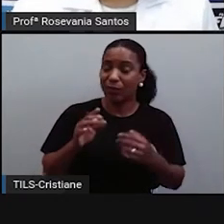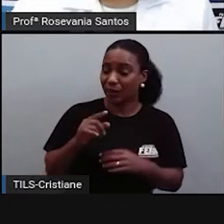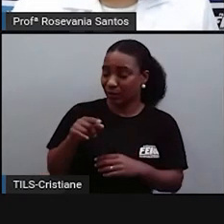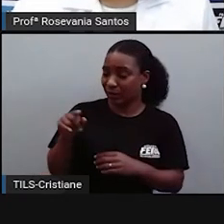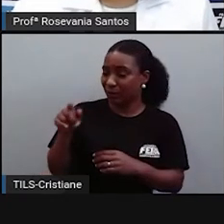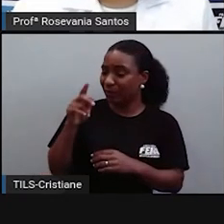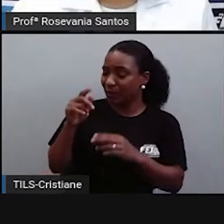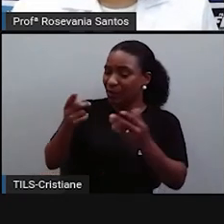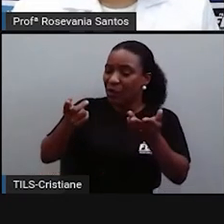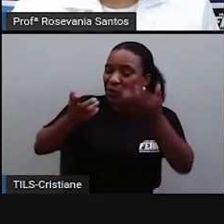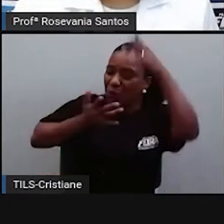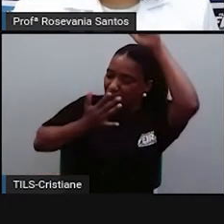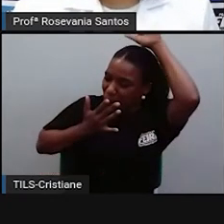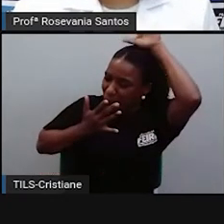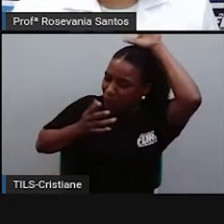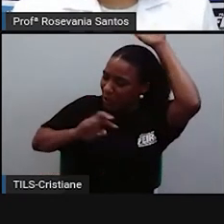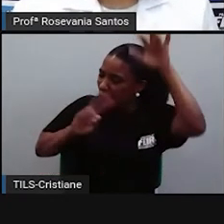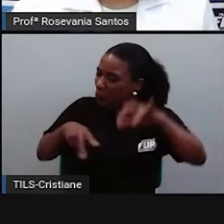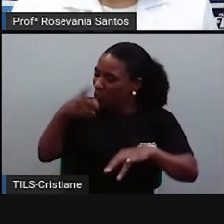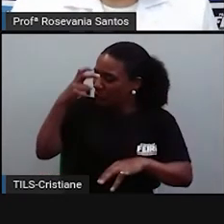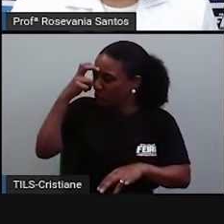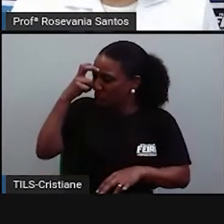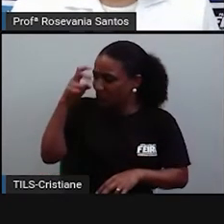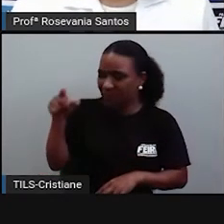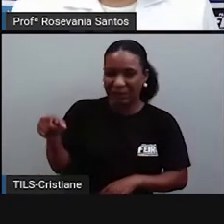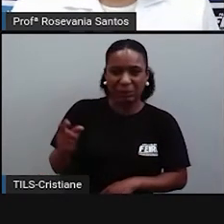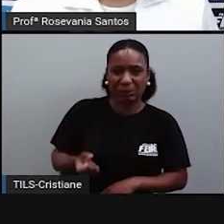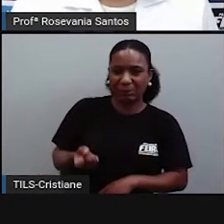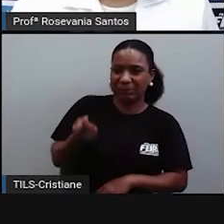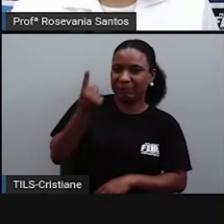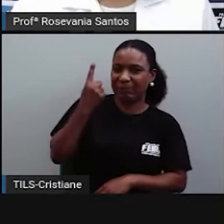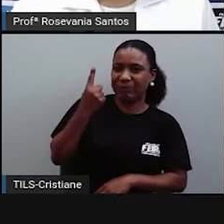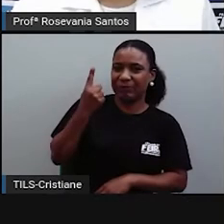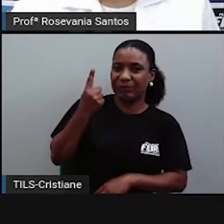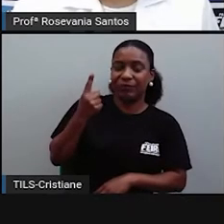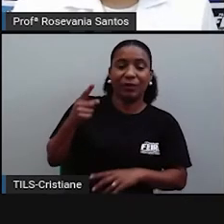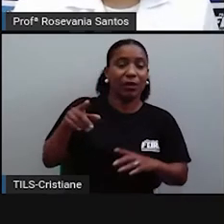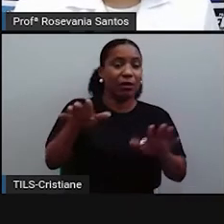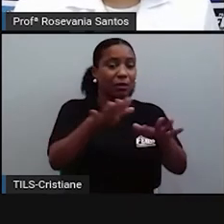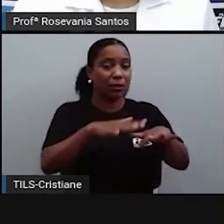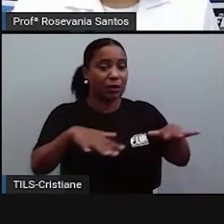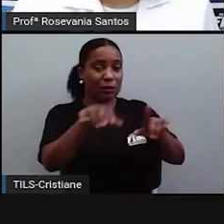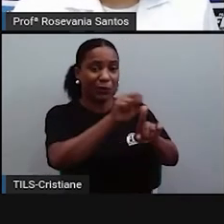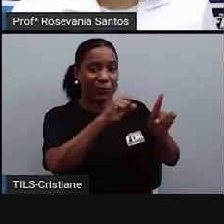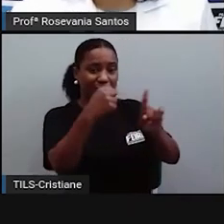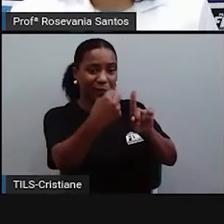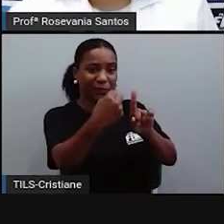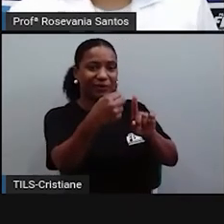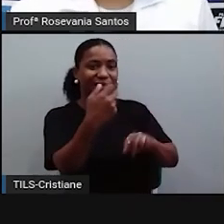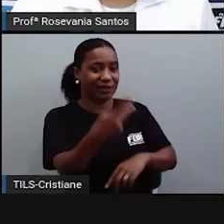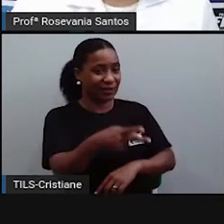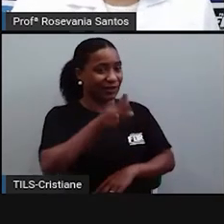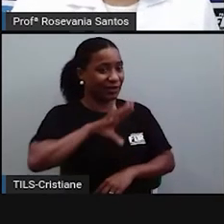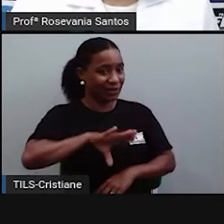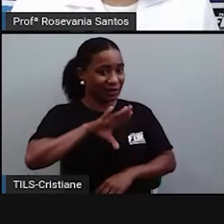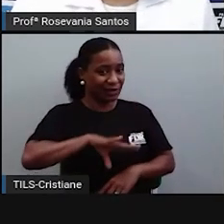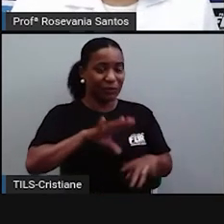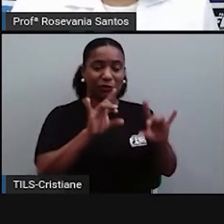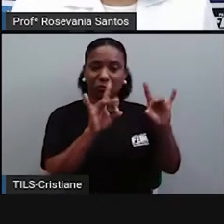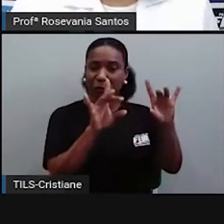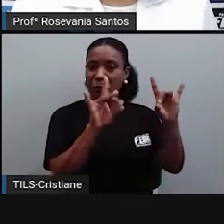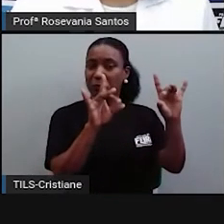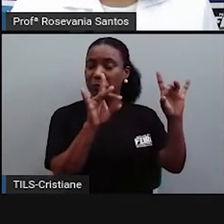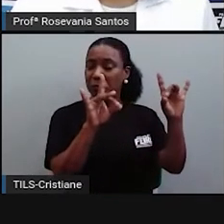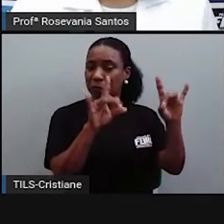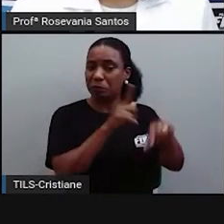coisas que não eram colhidas, né? Perante os olhos dessa sociedade tão cheio de regras, cheio de queijo. E aí